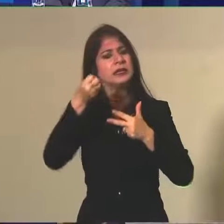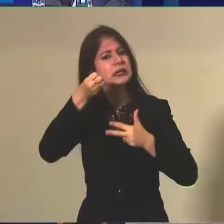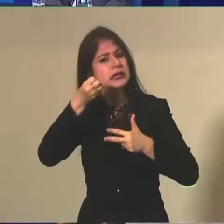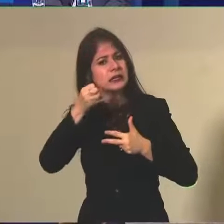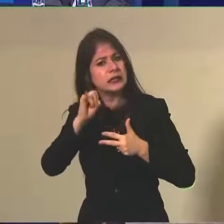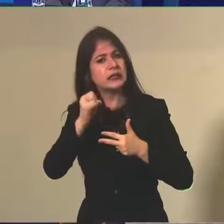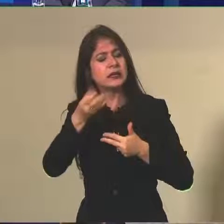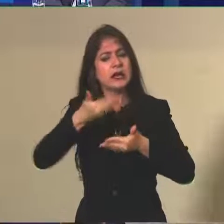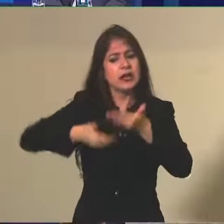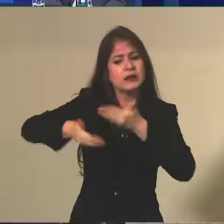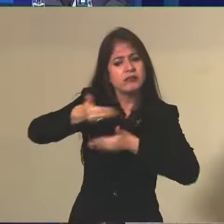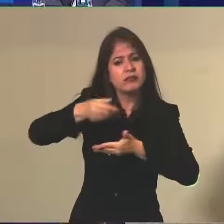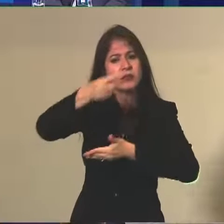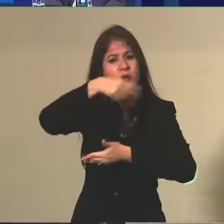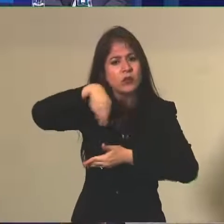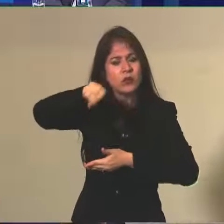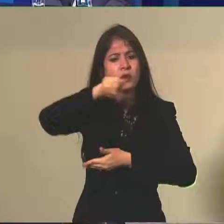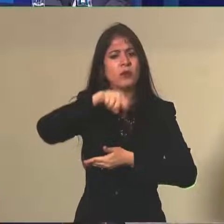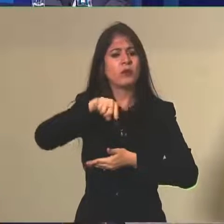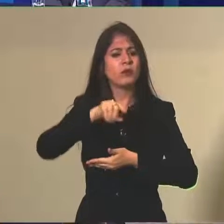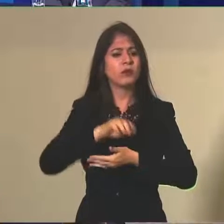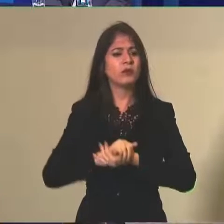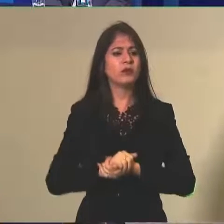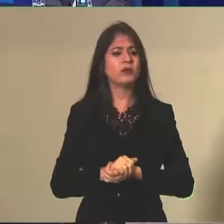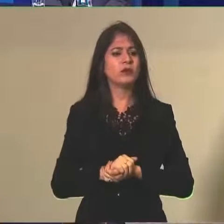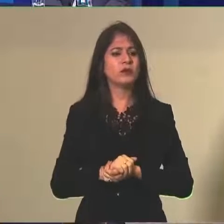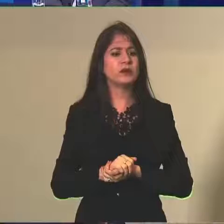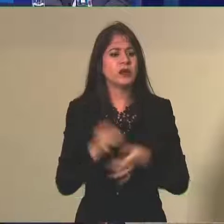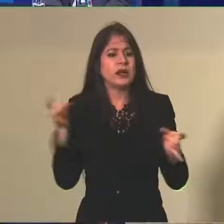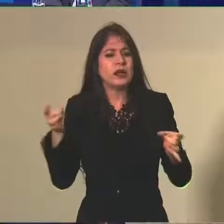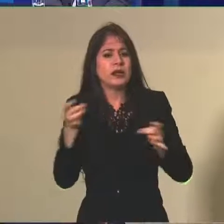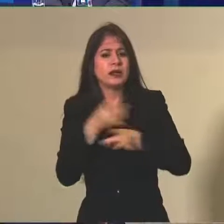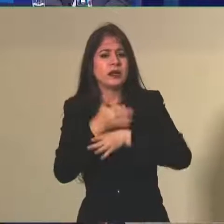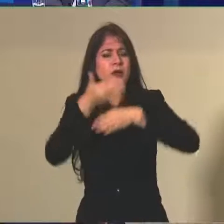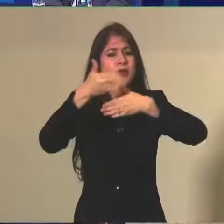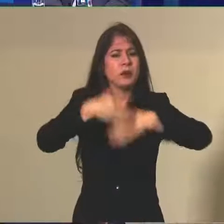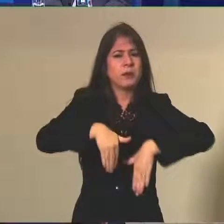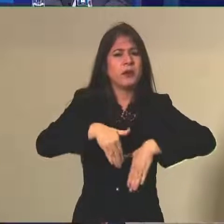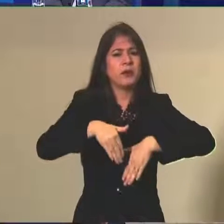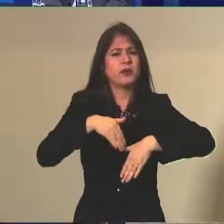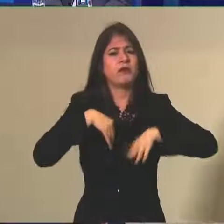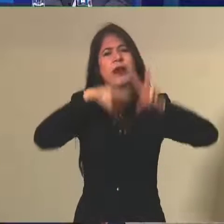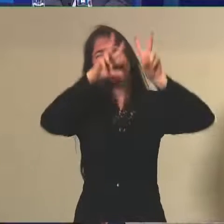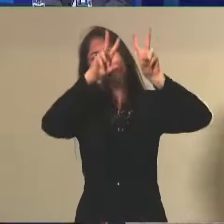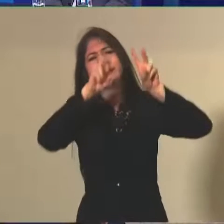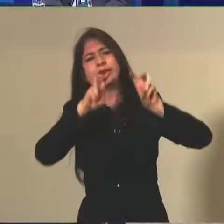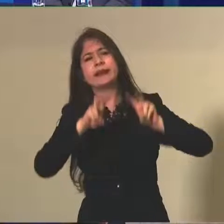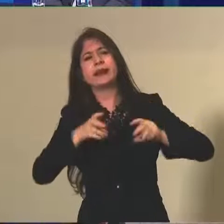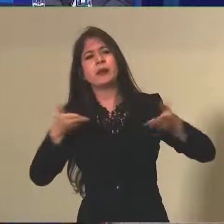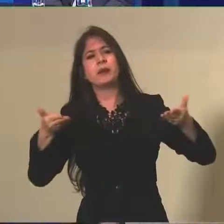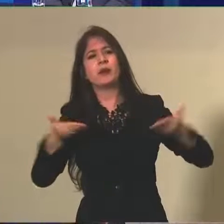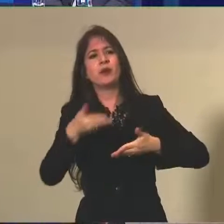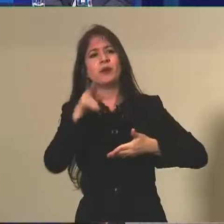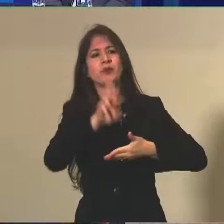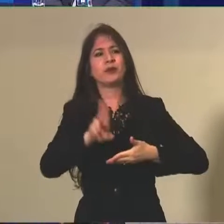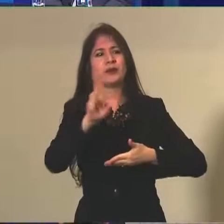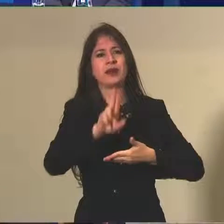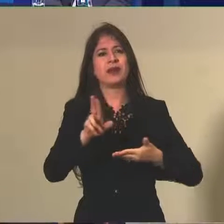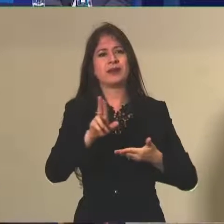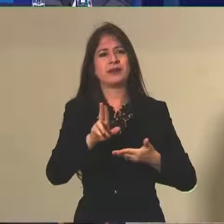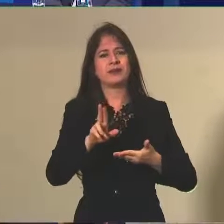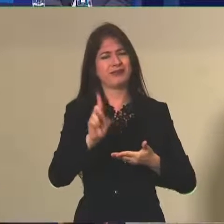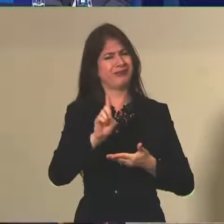conversou com o senhor após a realização da prova e veio à tona todos os temas que foram abordados? Eu não